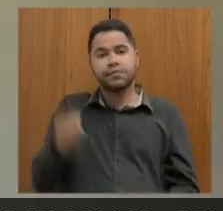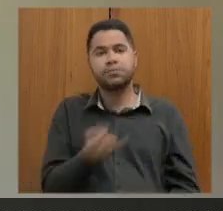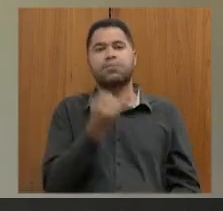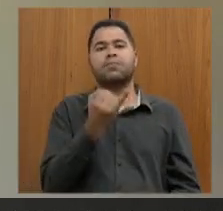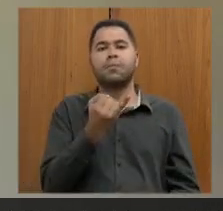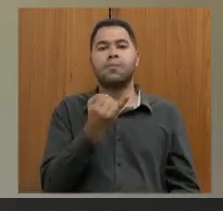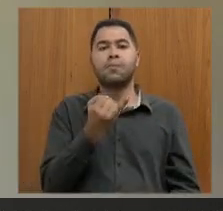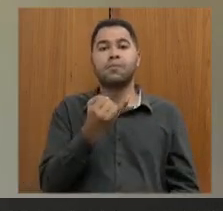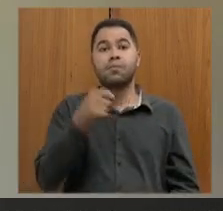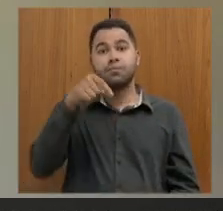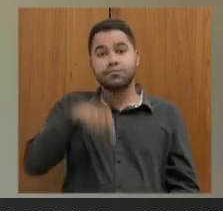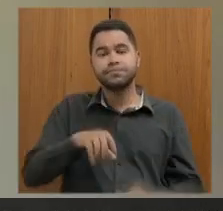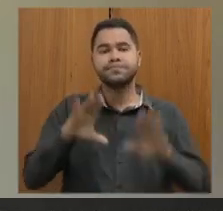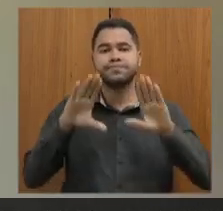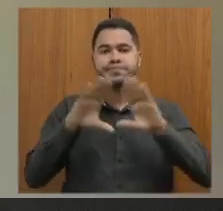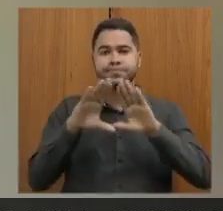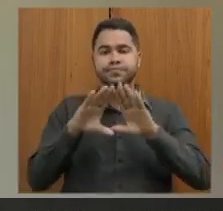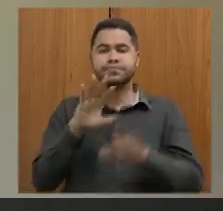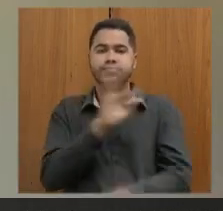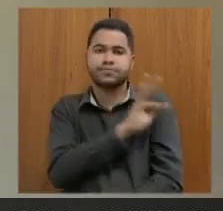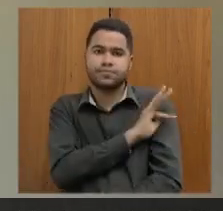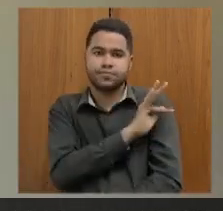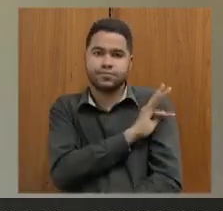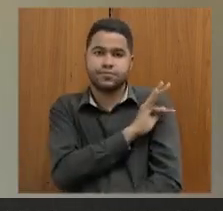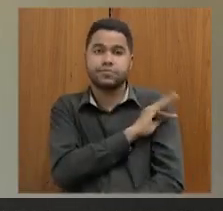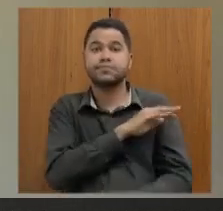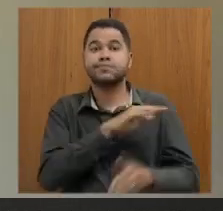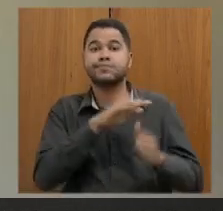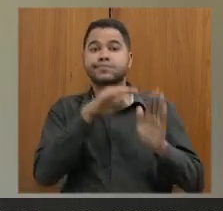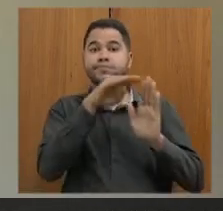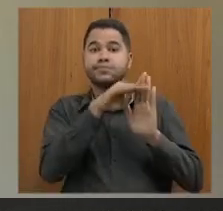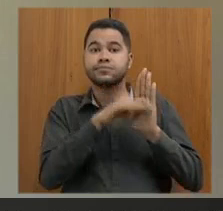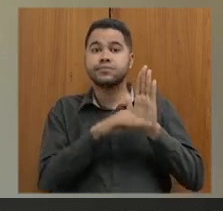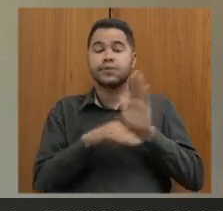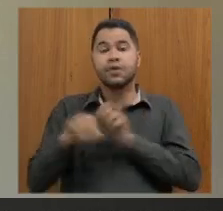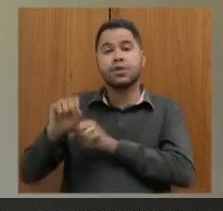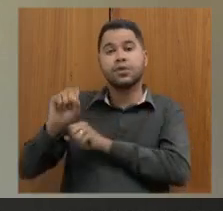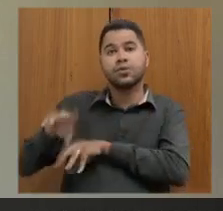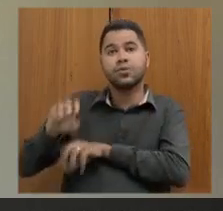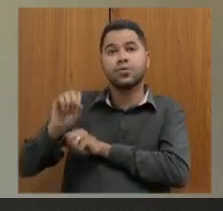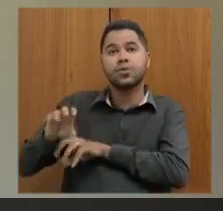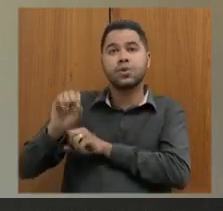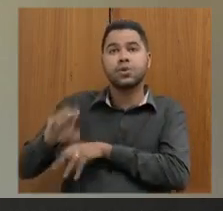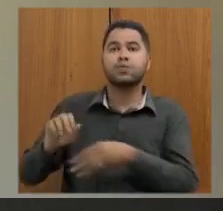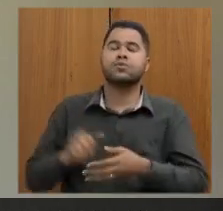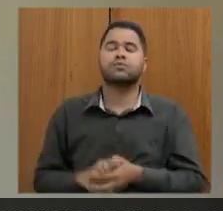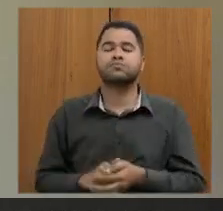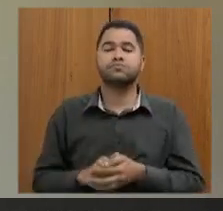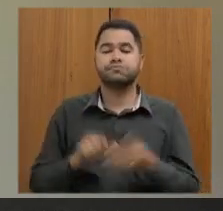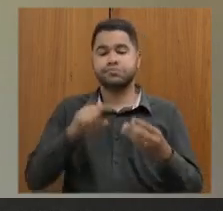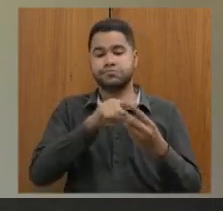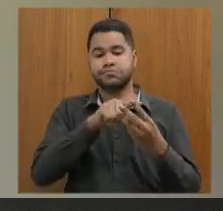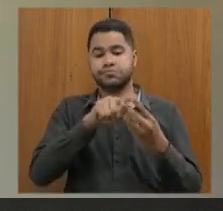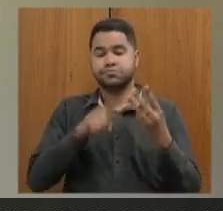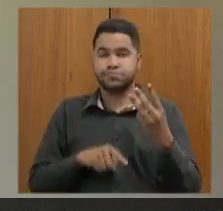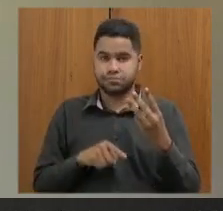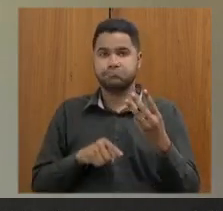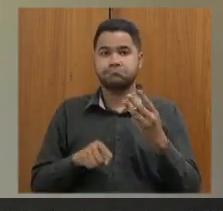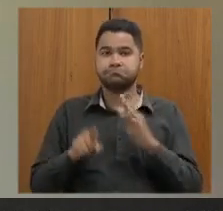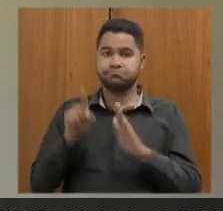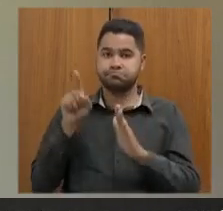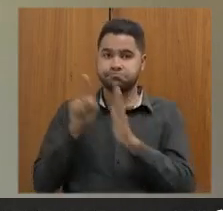do Assembleia Fiscaliza na pasta da educação e trazer aqui três questionamentos